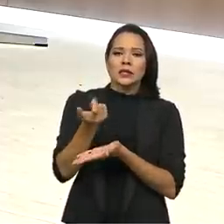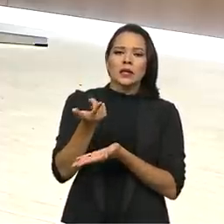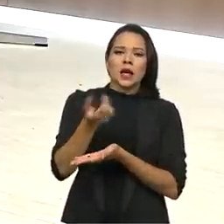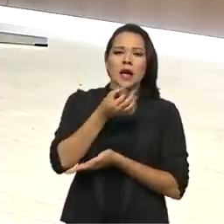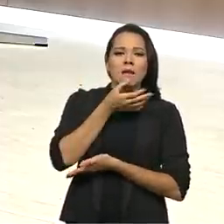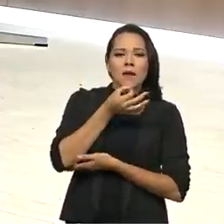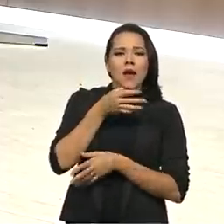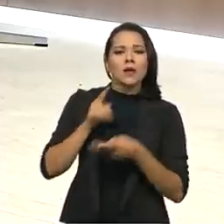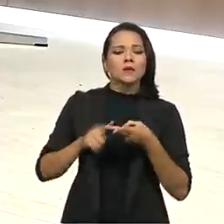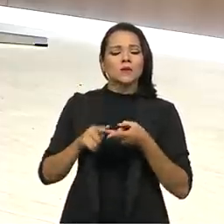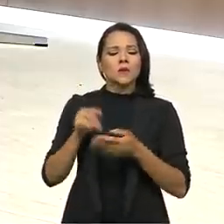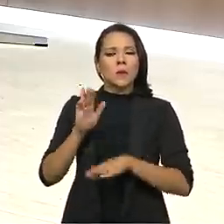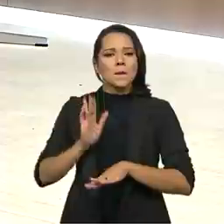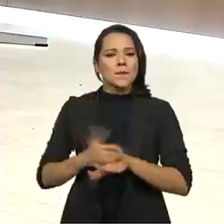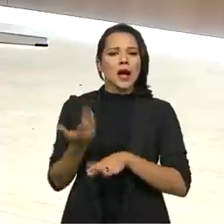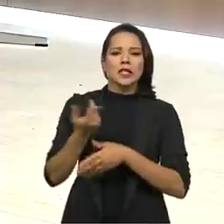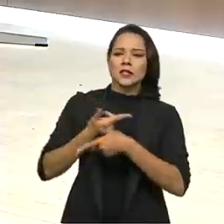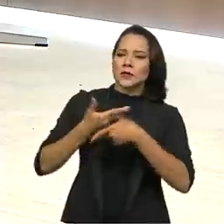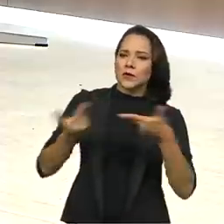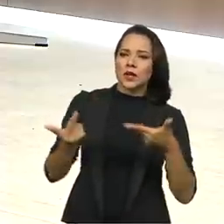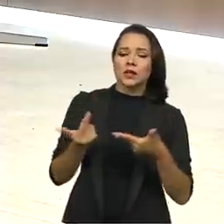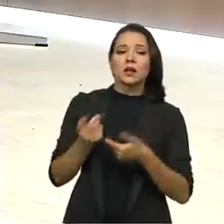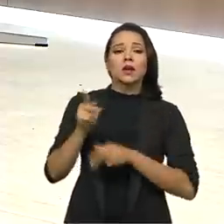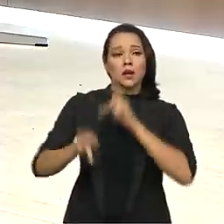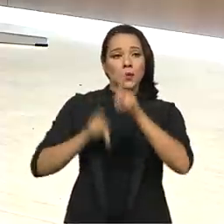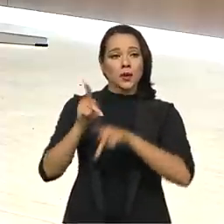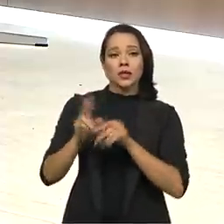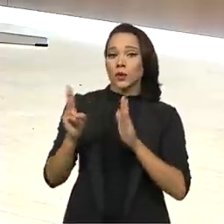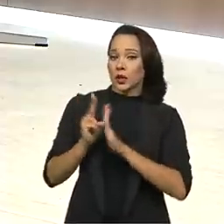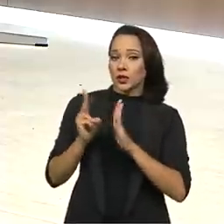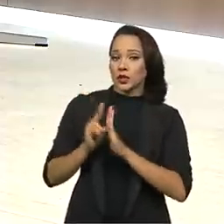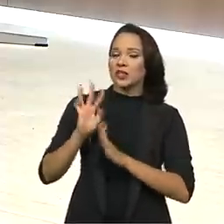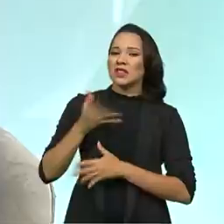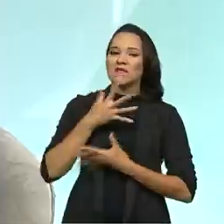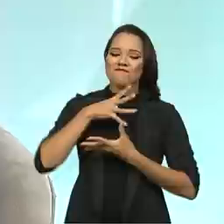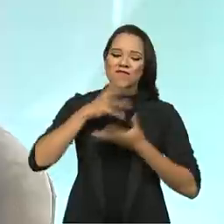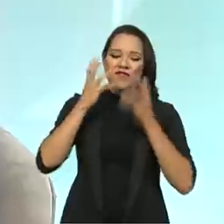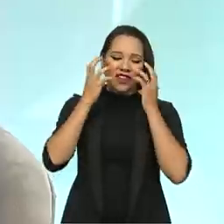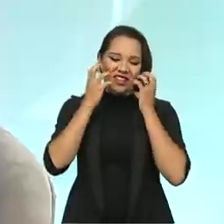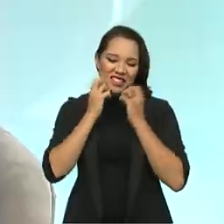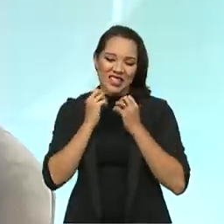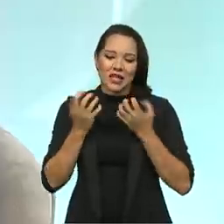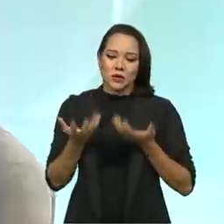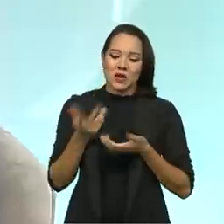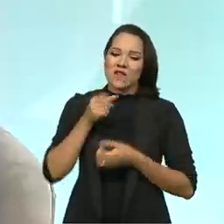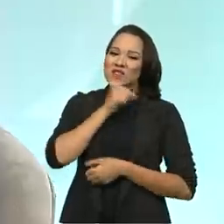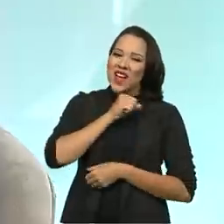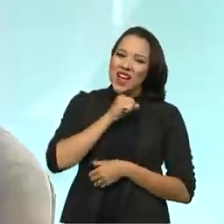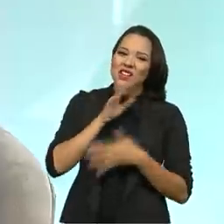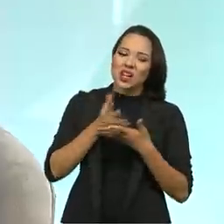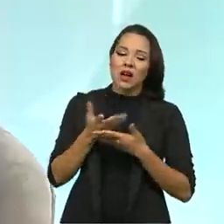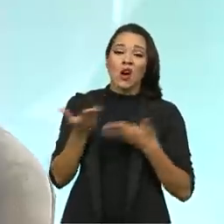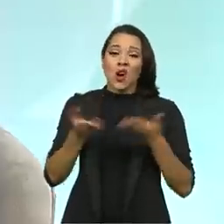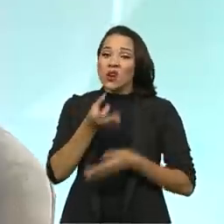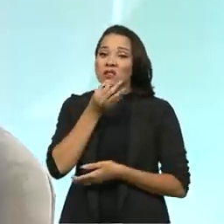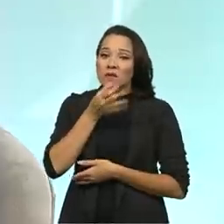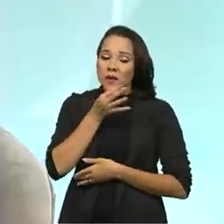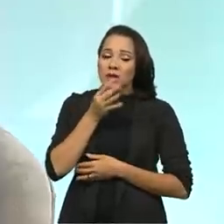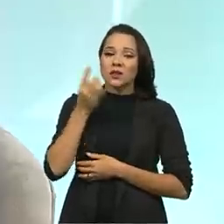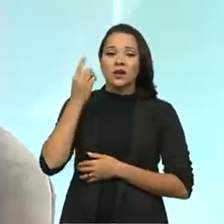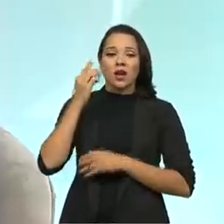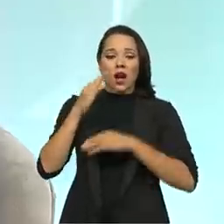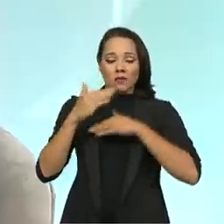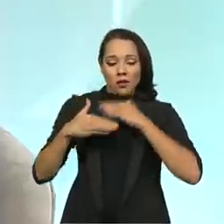mais medicamentos. É importante destacar também que a população indígena está envelhecendo. Hoje, os medicamentos, a cada